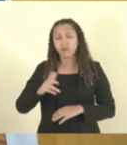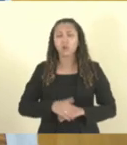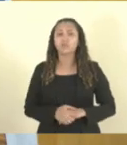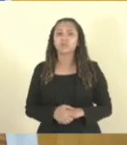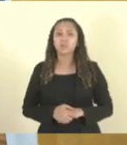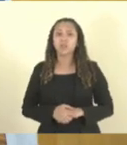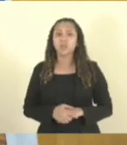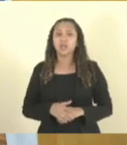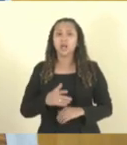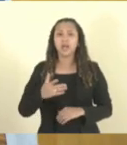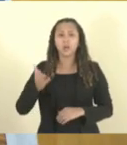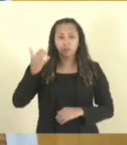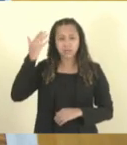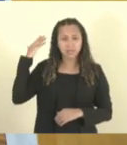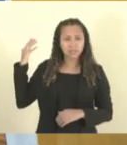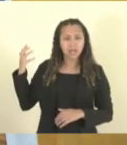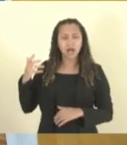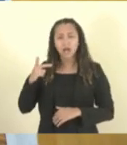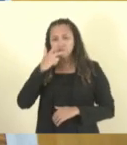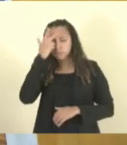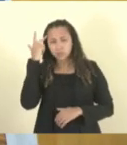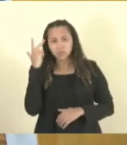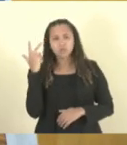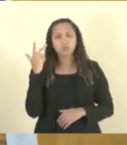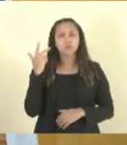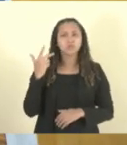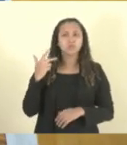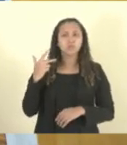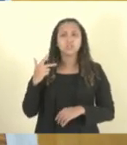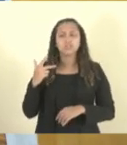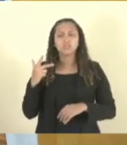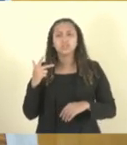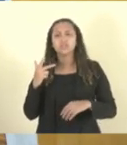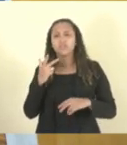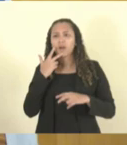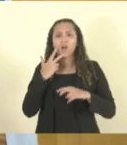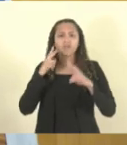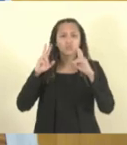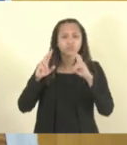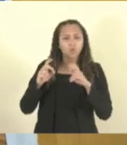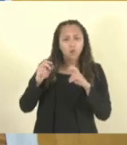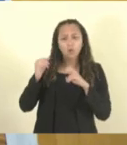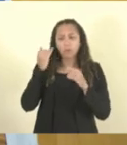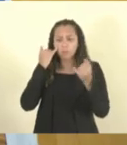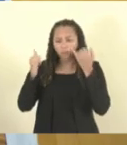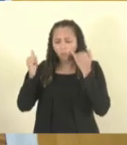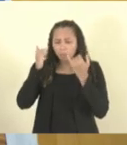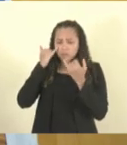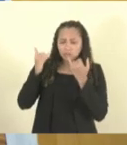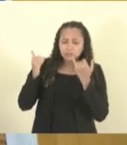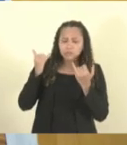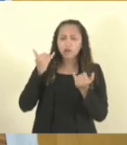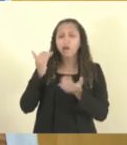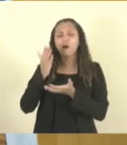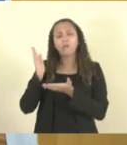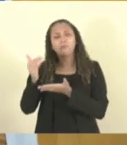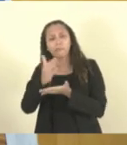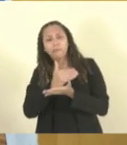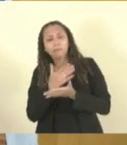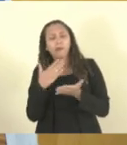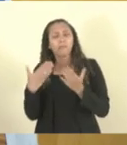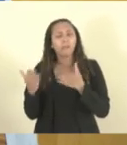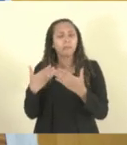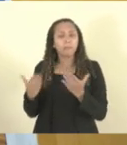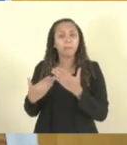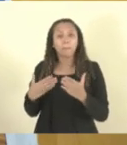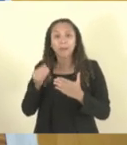comoção no ano passado relativo a alguns dados e alguns incidências que aconteceram no Espírito Santo, lamentavelmente, mas